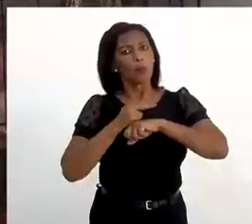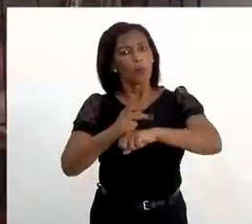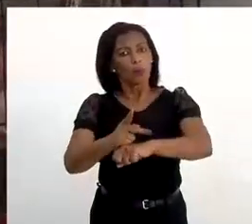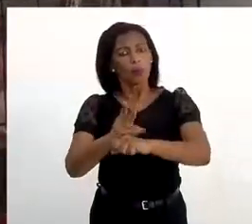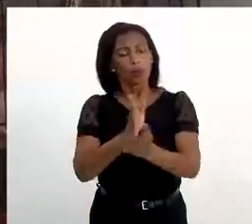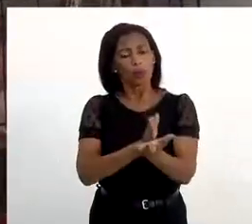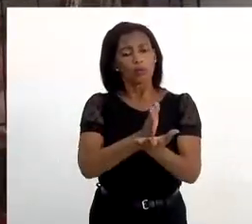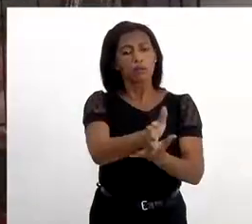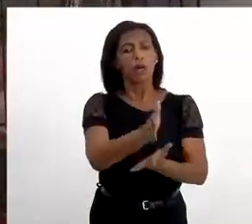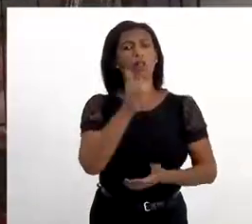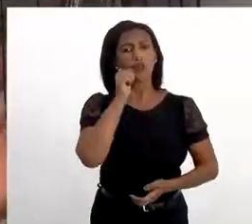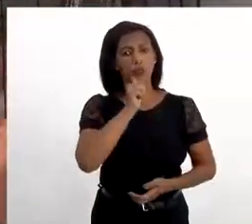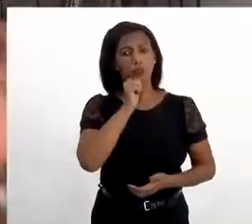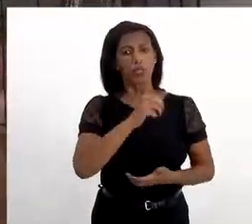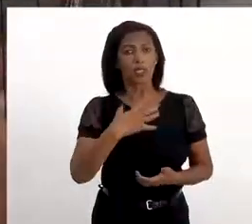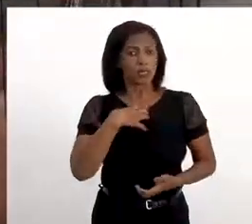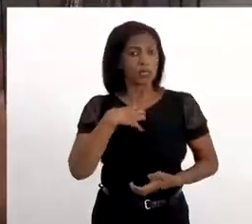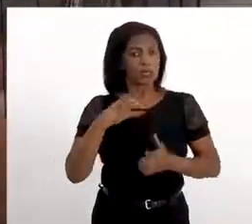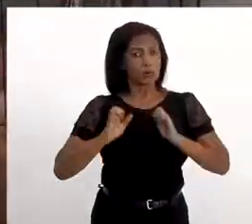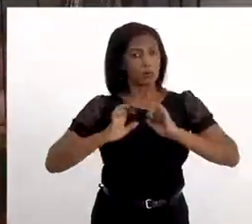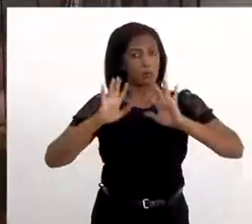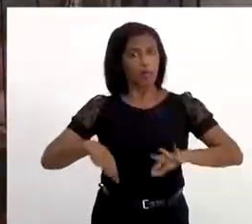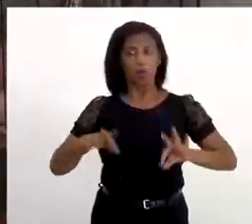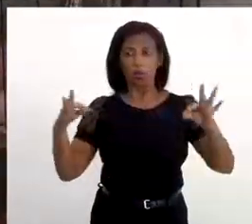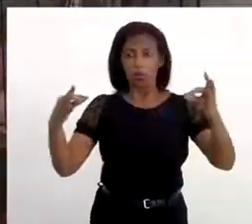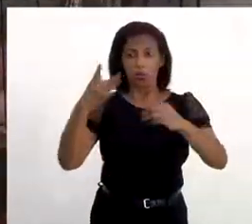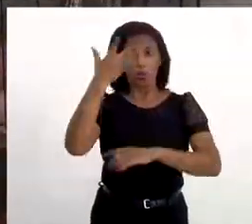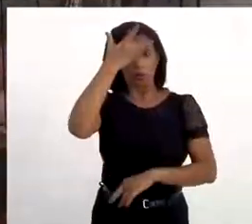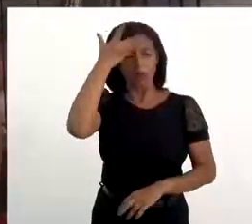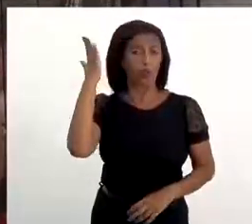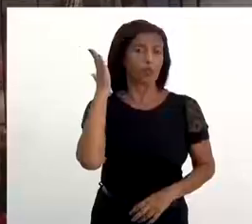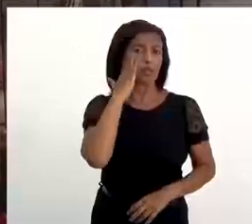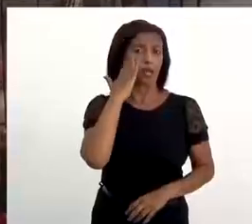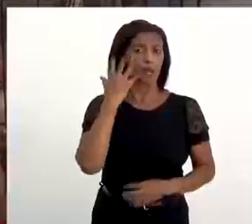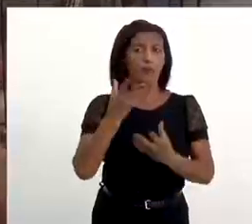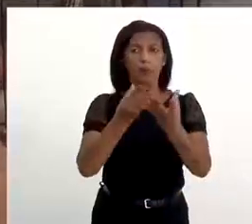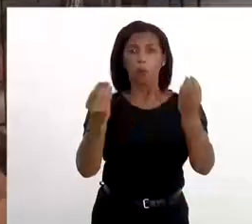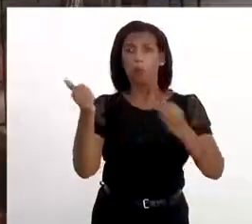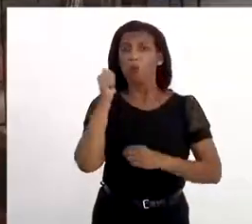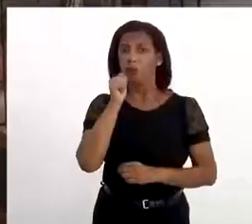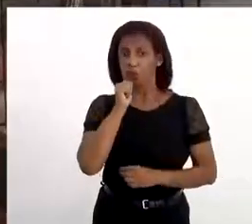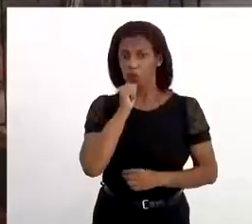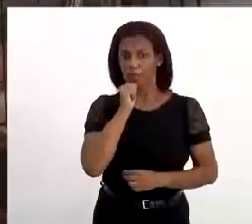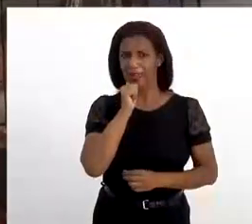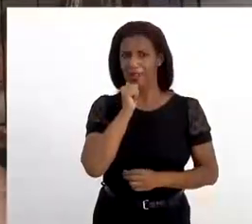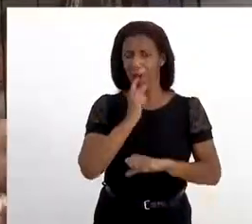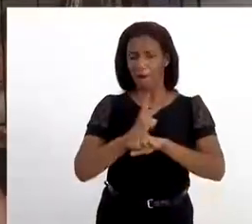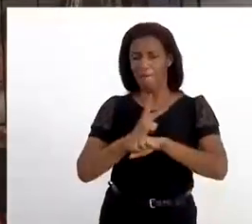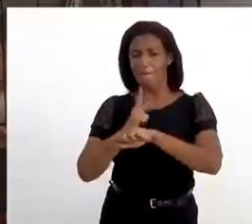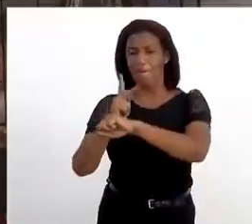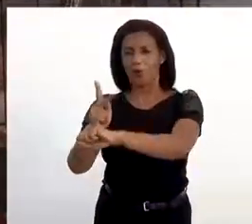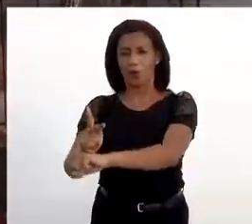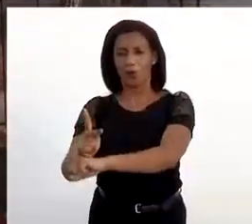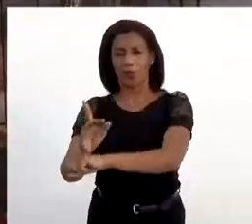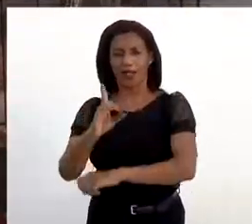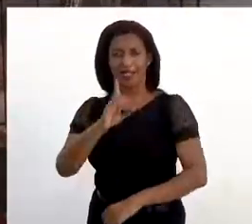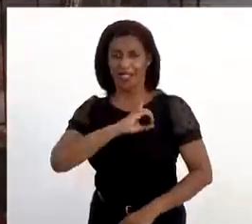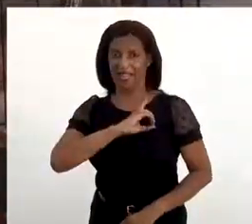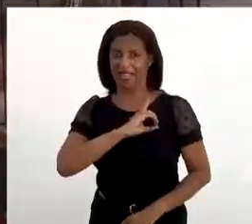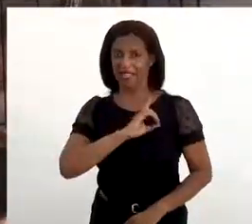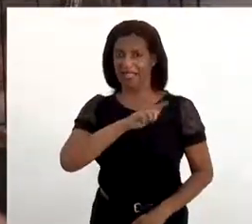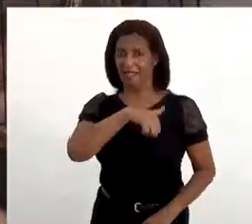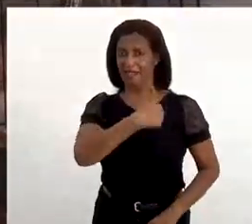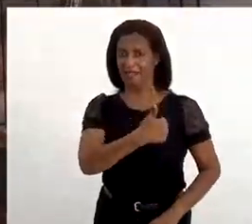acolhidas. Porque todo mundo sabe disso. Muitas mulheres, quando procuravam uma delegacia legal, ela não era bem atendida.